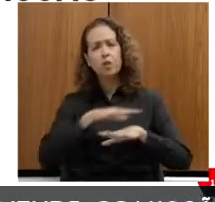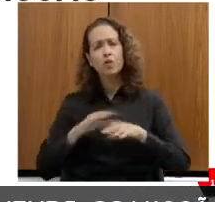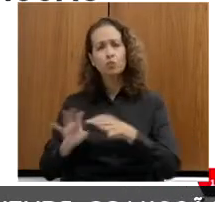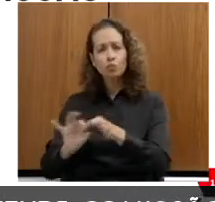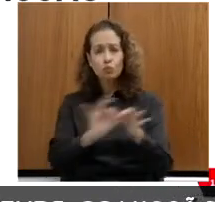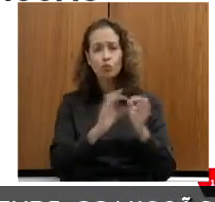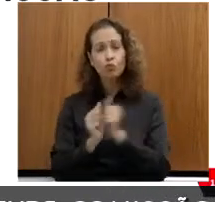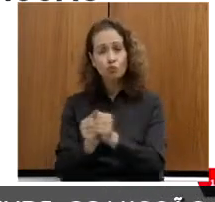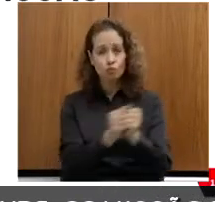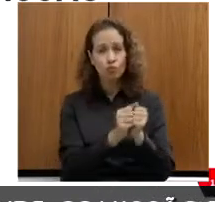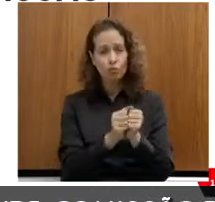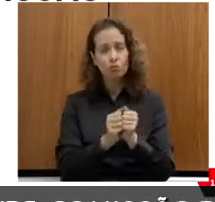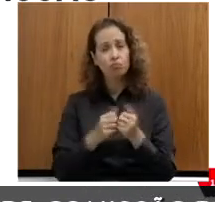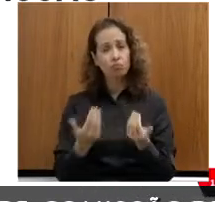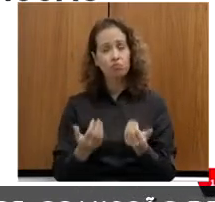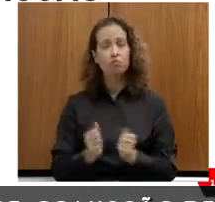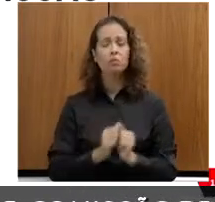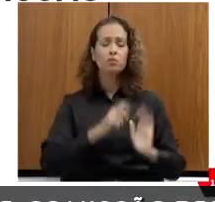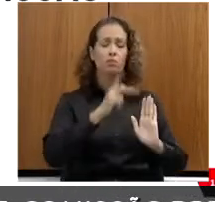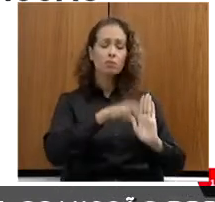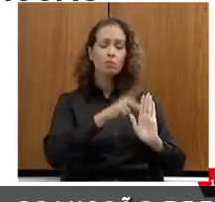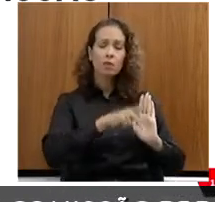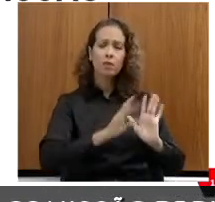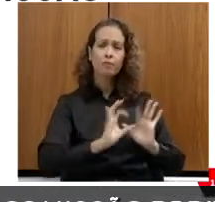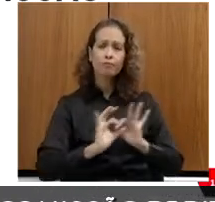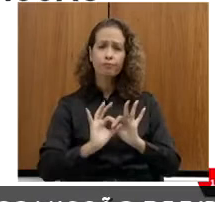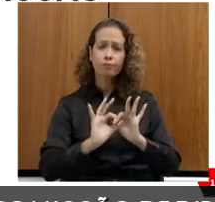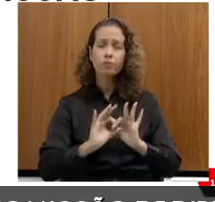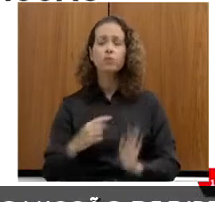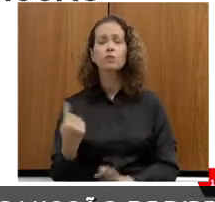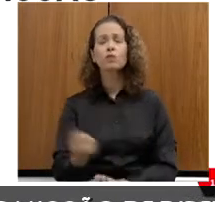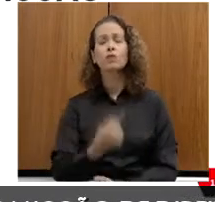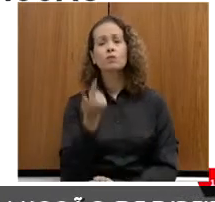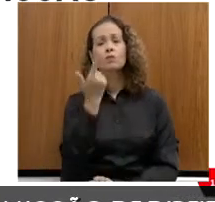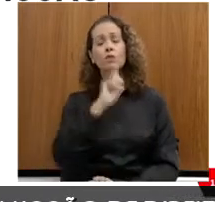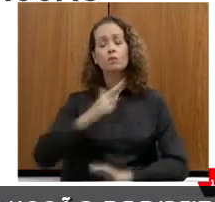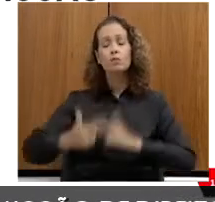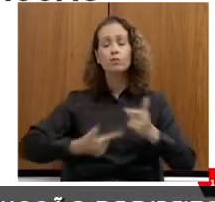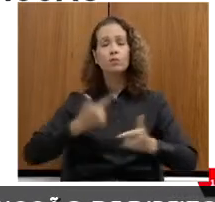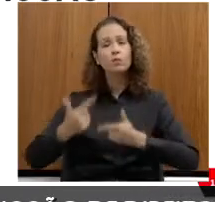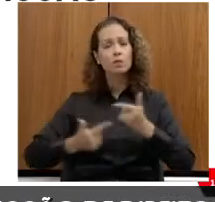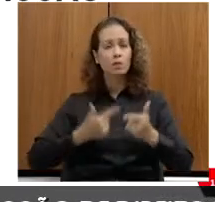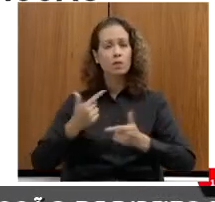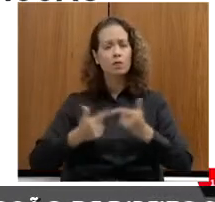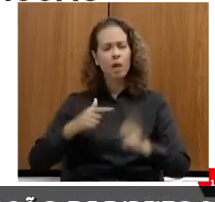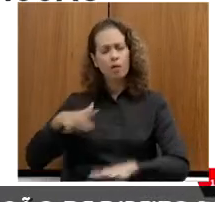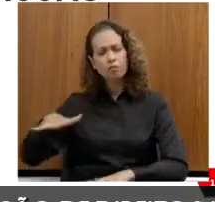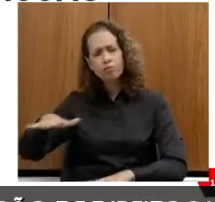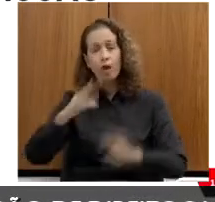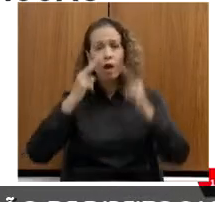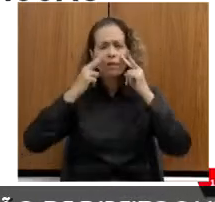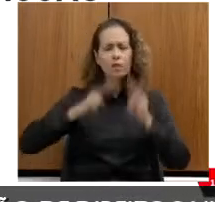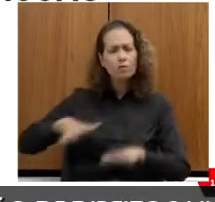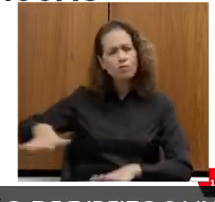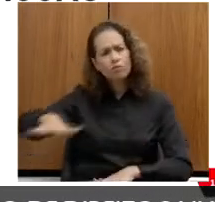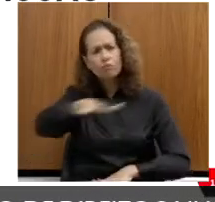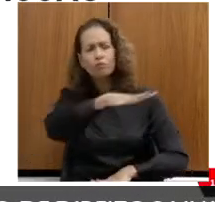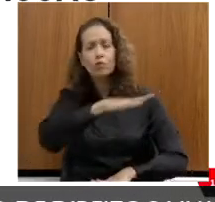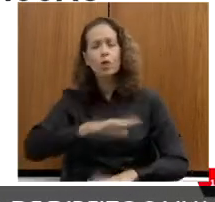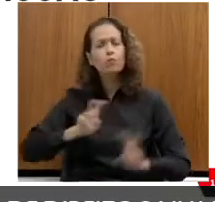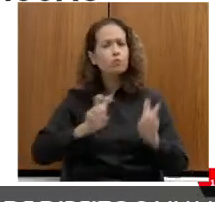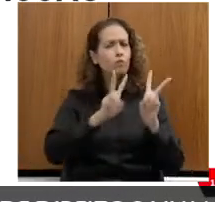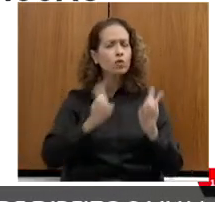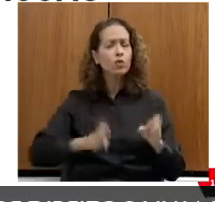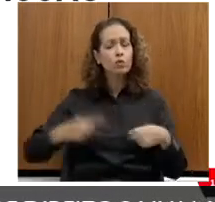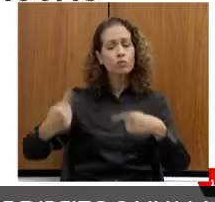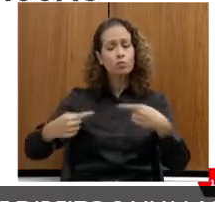rede. A partir desse plano integrado, a gente começa a trabalhar de forma holística a questão da política sobre drogas. E